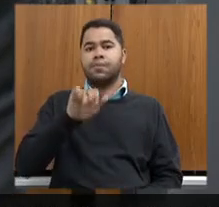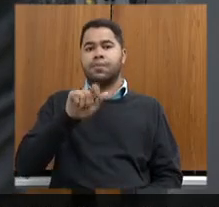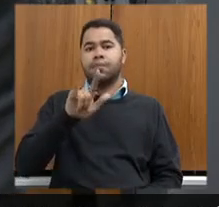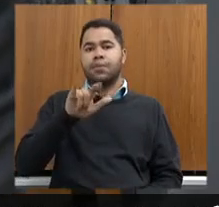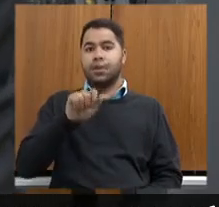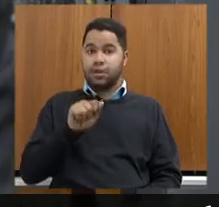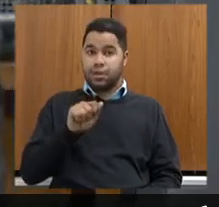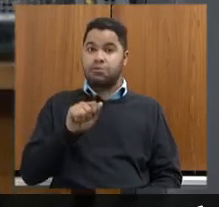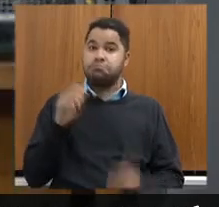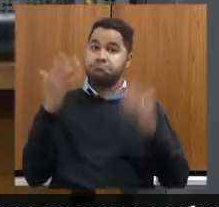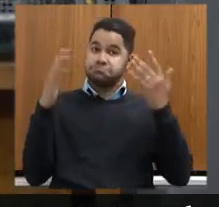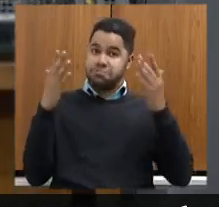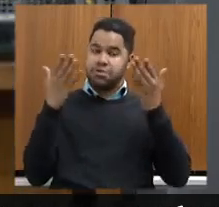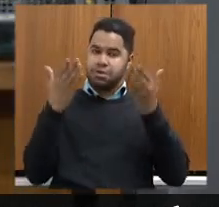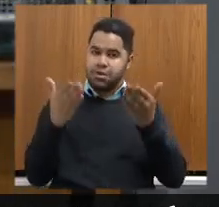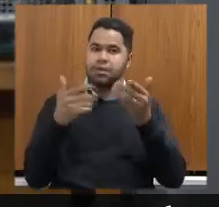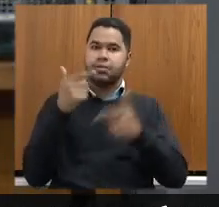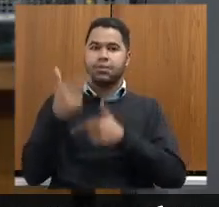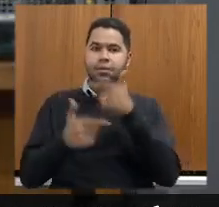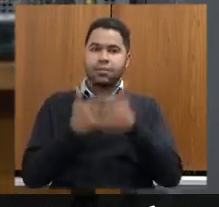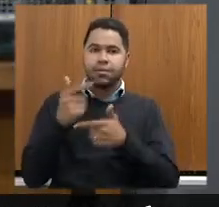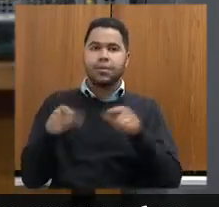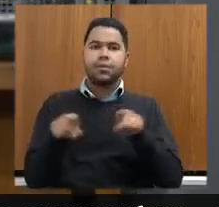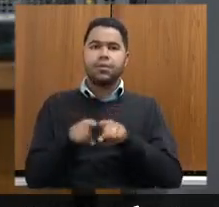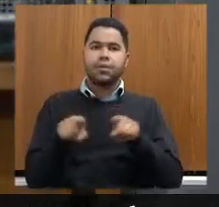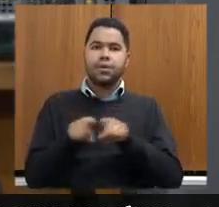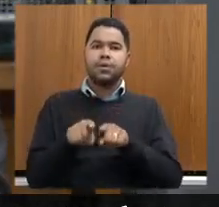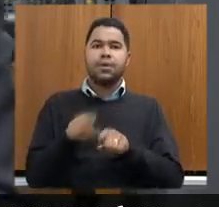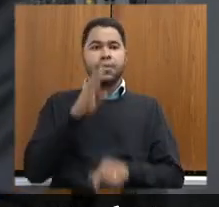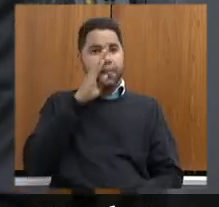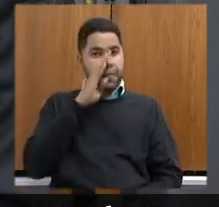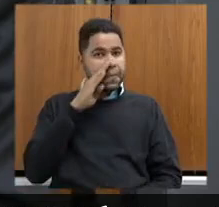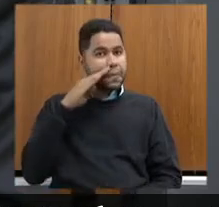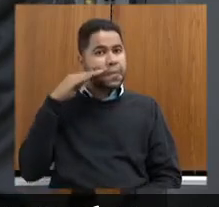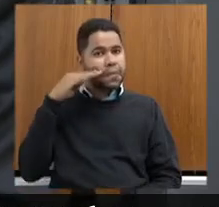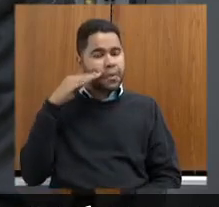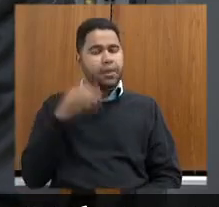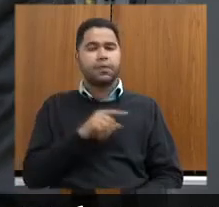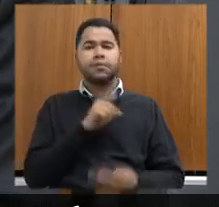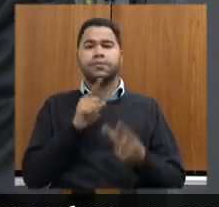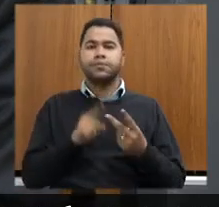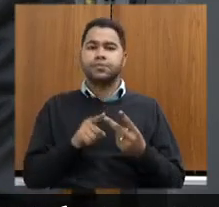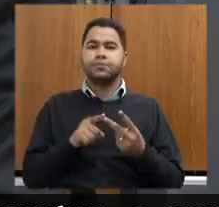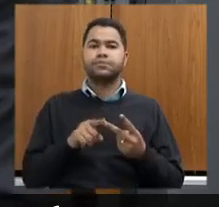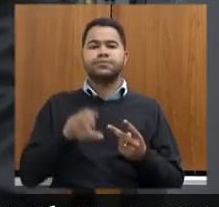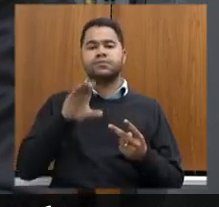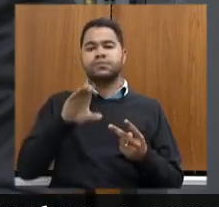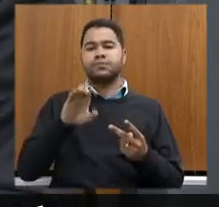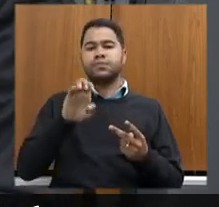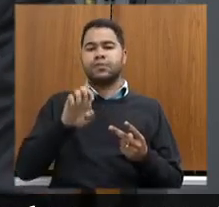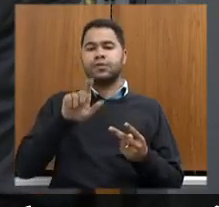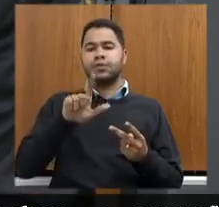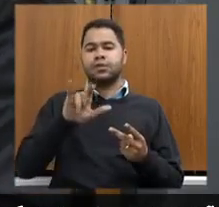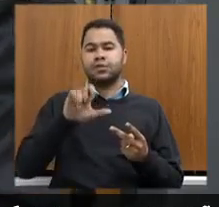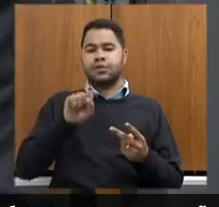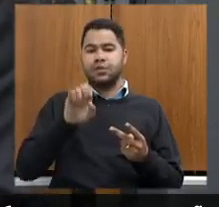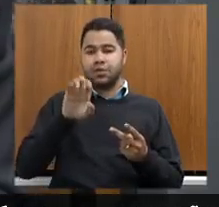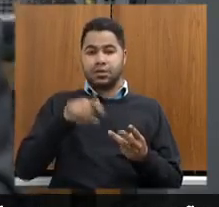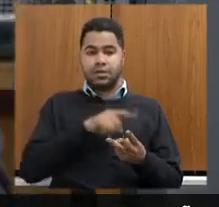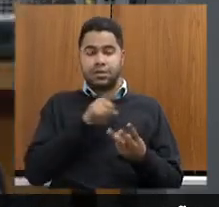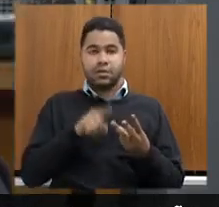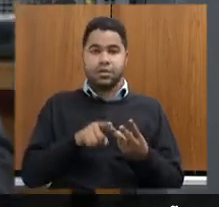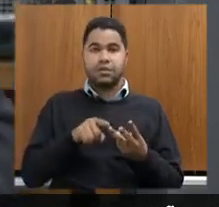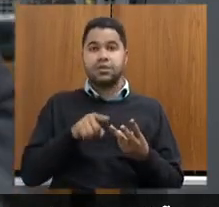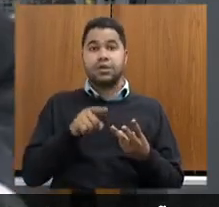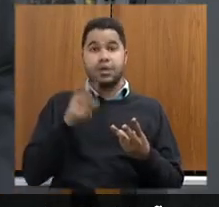parabenizar pelo seu trabalho, as deputadas Beatriz, deputada Silize, deputado Zé Guilherme,